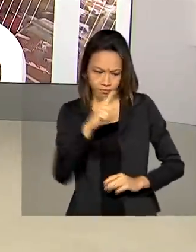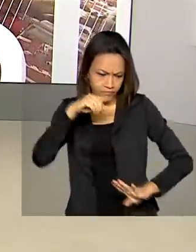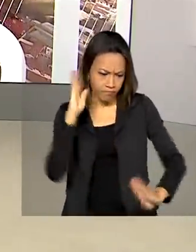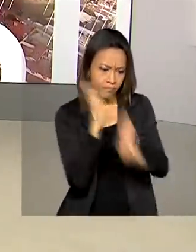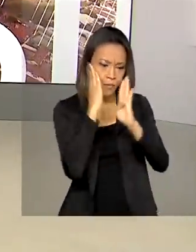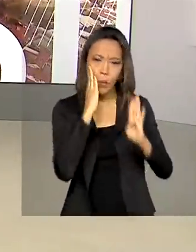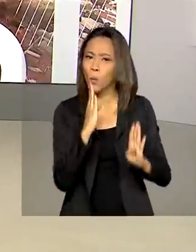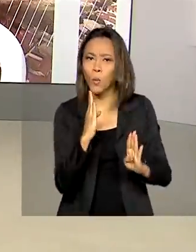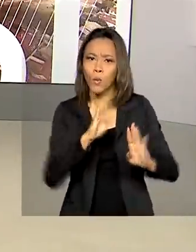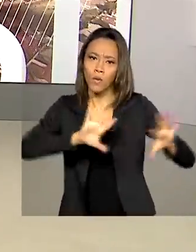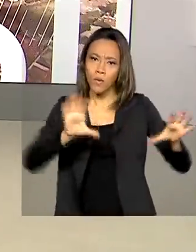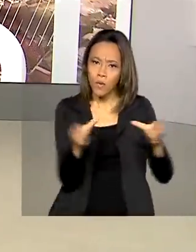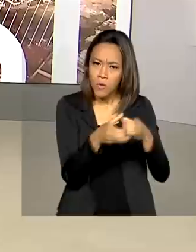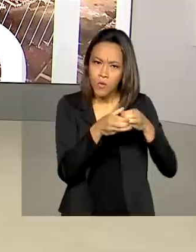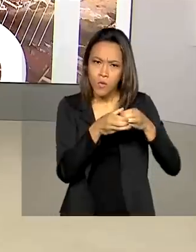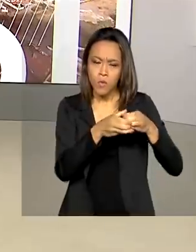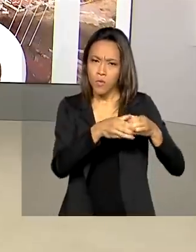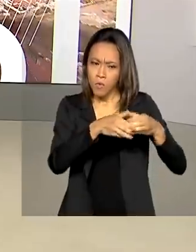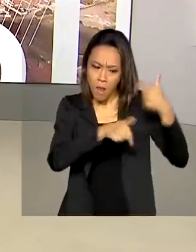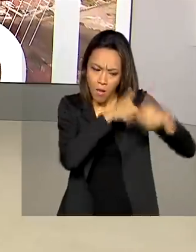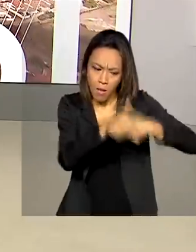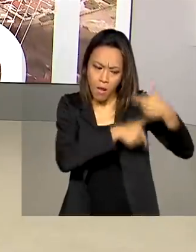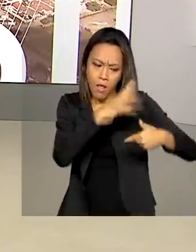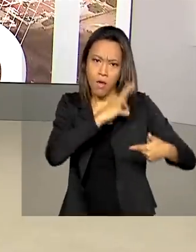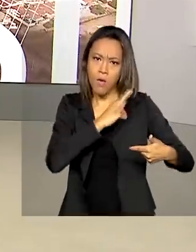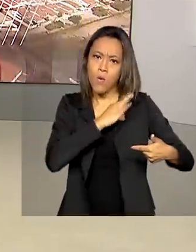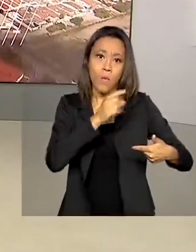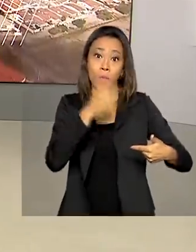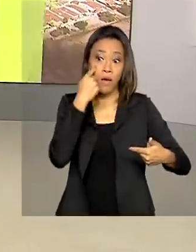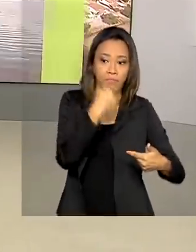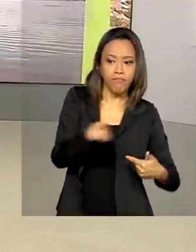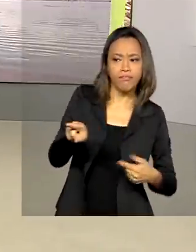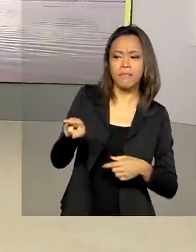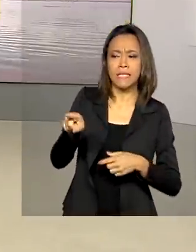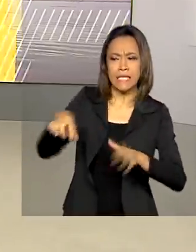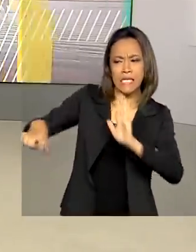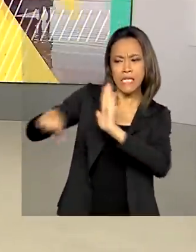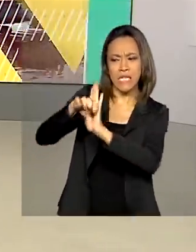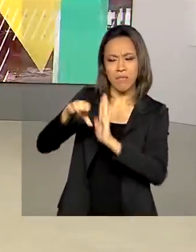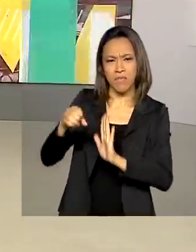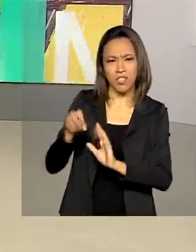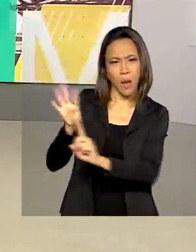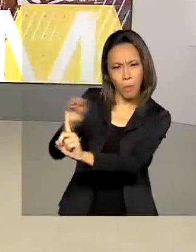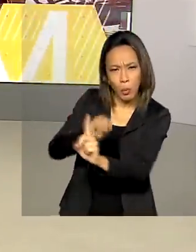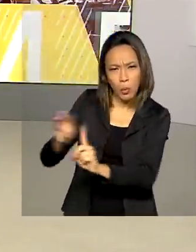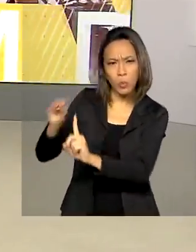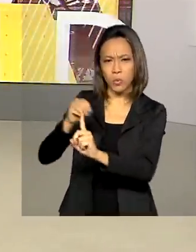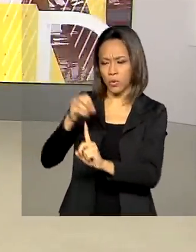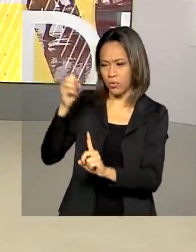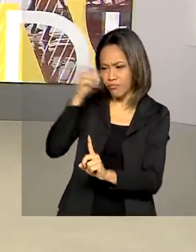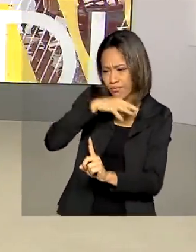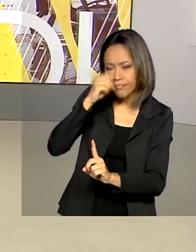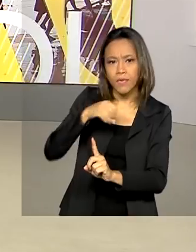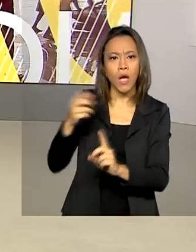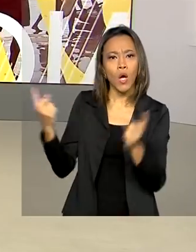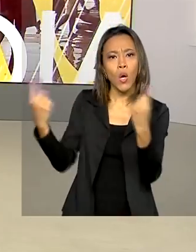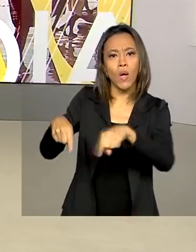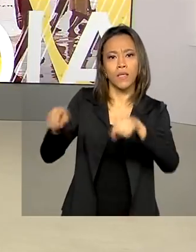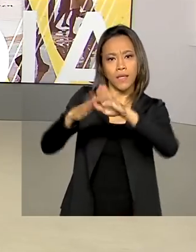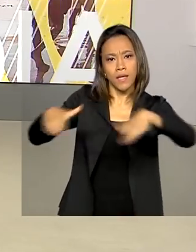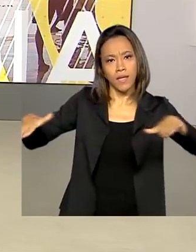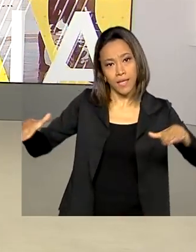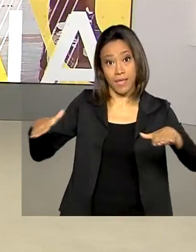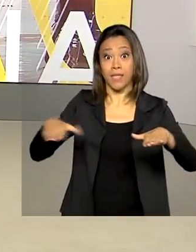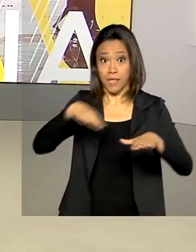hoje a Operação Luz na Infância 7 para identificar autores de crimes de abuso e exploração sexual contra crianças e